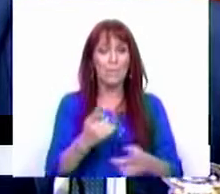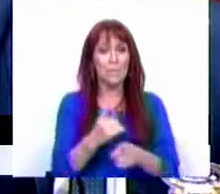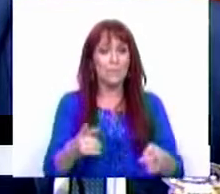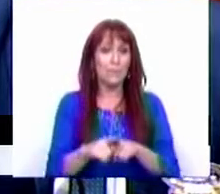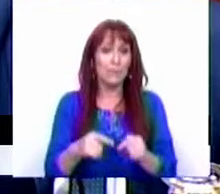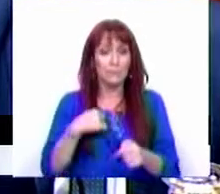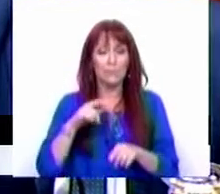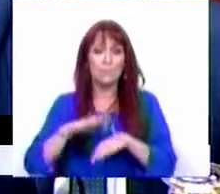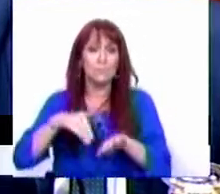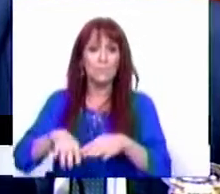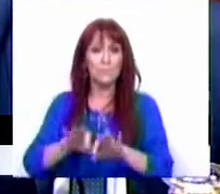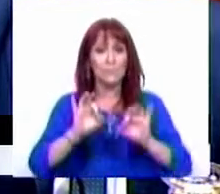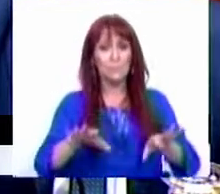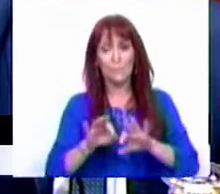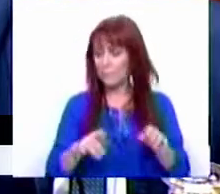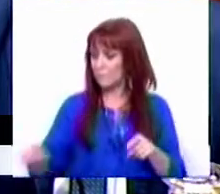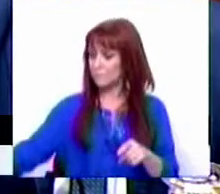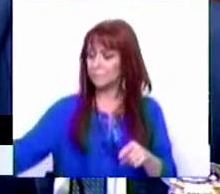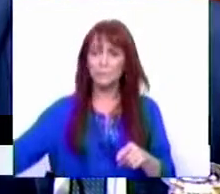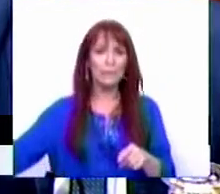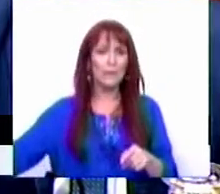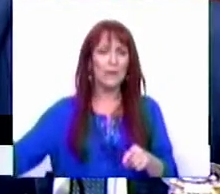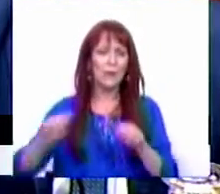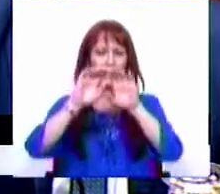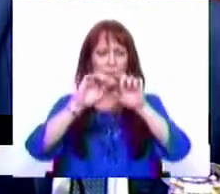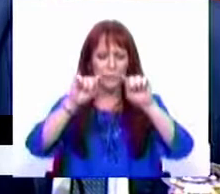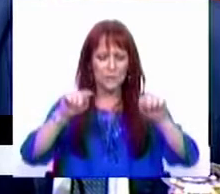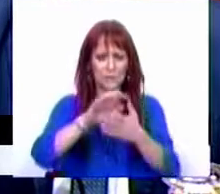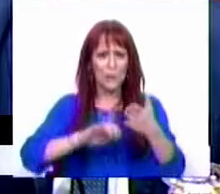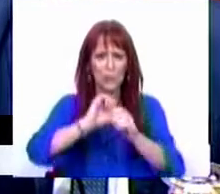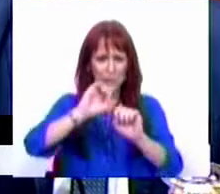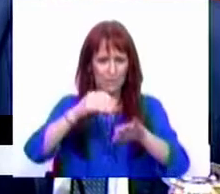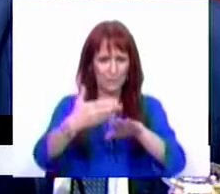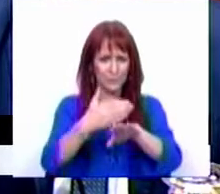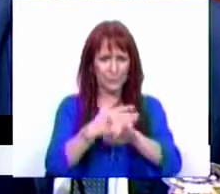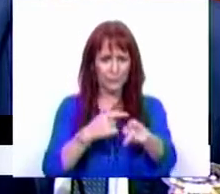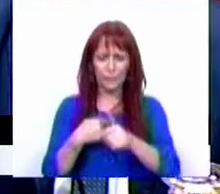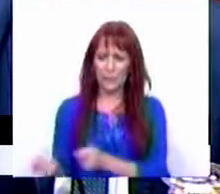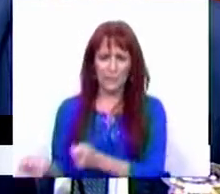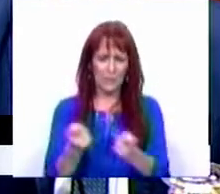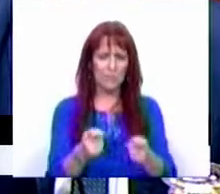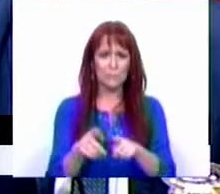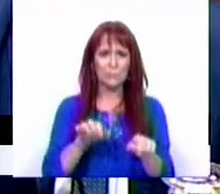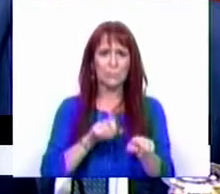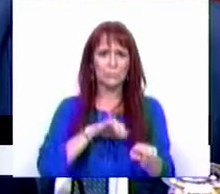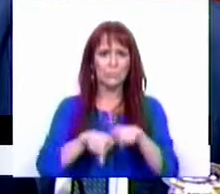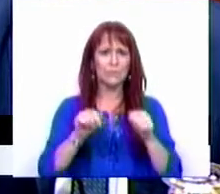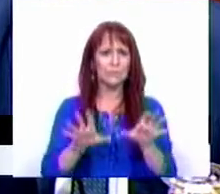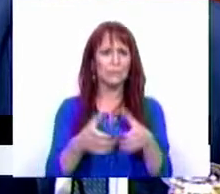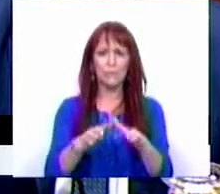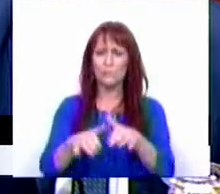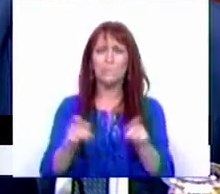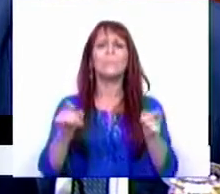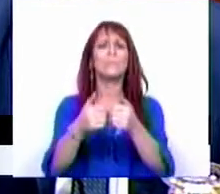assim o fizemos também na nota preliminar que enviamos aqui para os Srs. Deputados, para todos os grupos parlamentares,